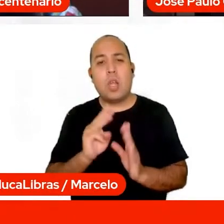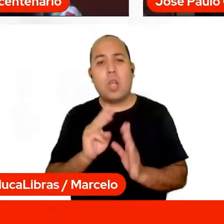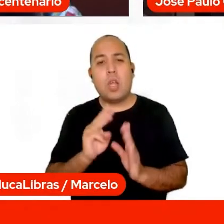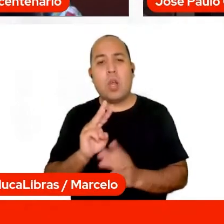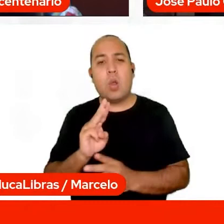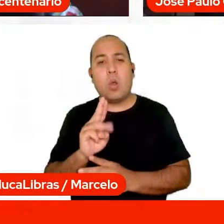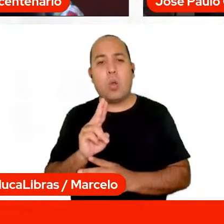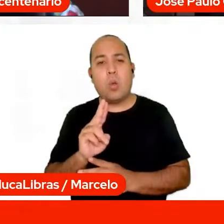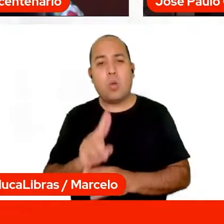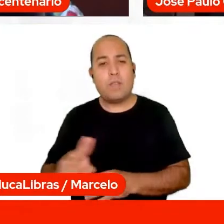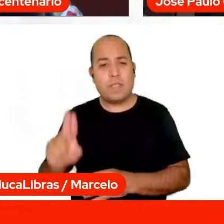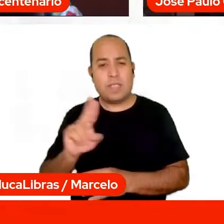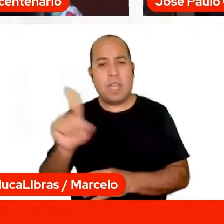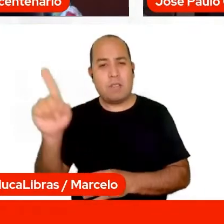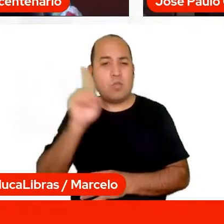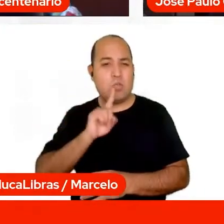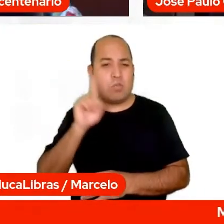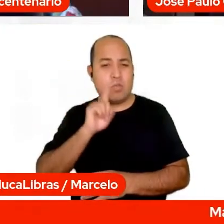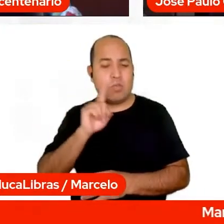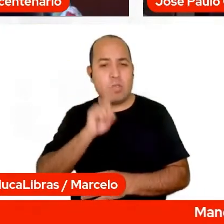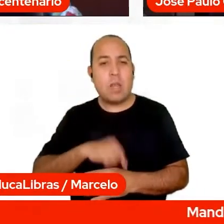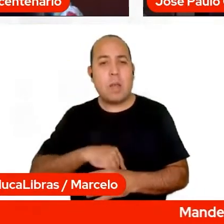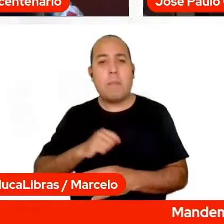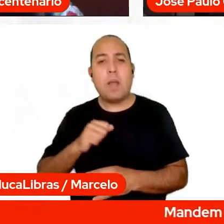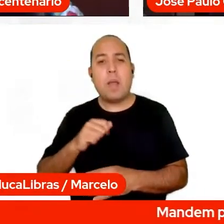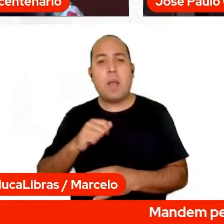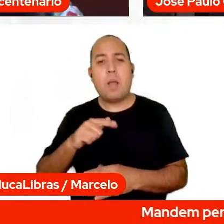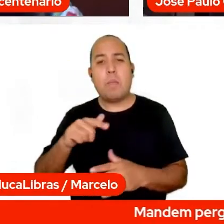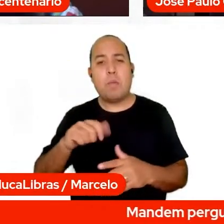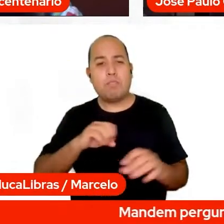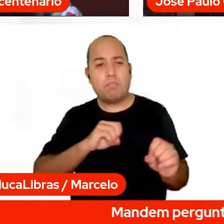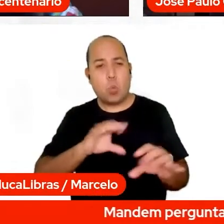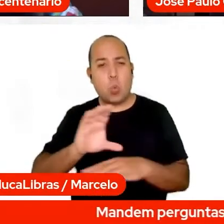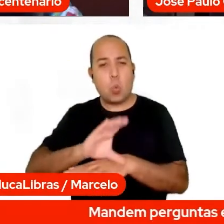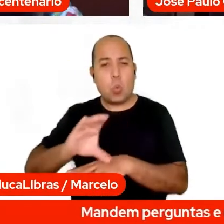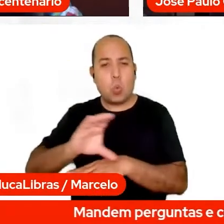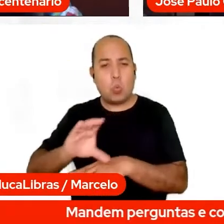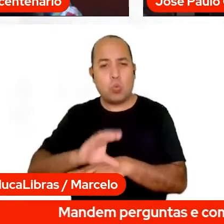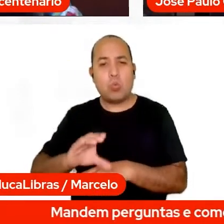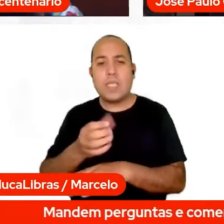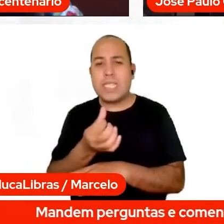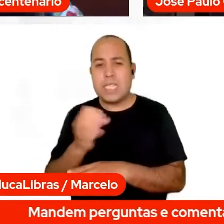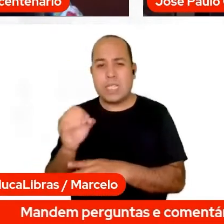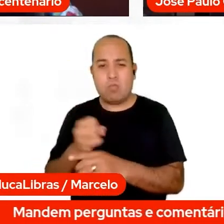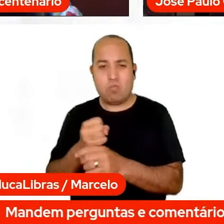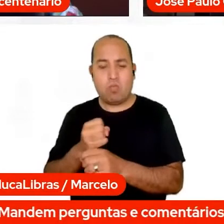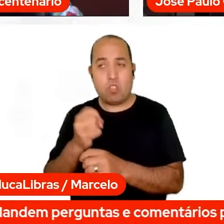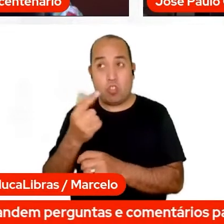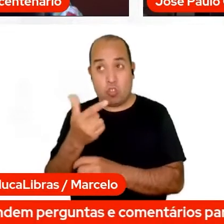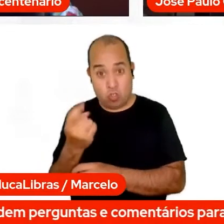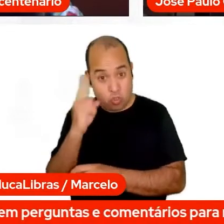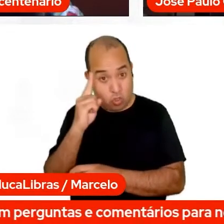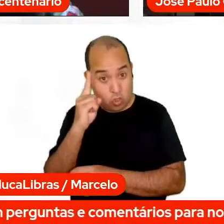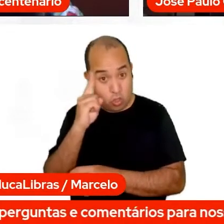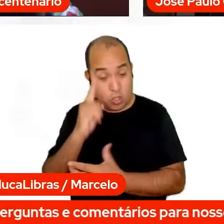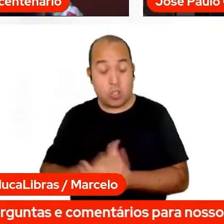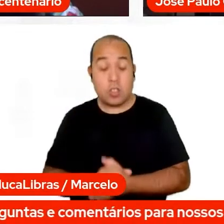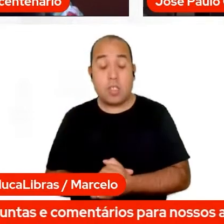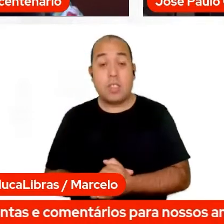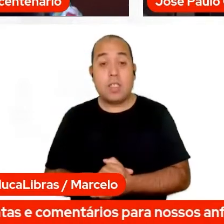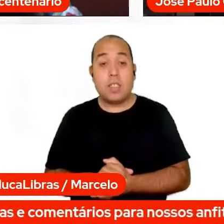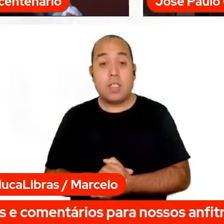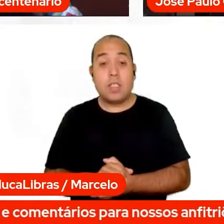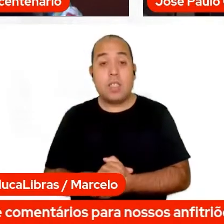Tacoma, Estados Unidos, para a mobilidade acadêmica de cursa duração até 60 dias e mobilidade acadêmica de longa